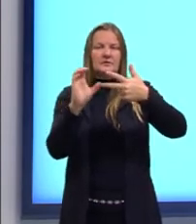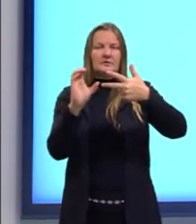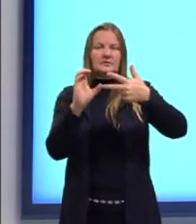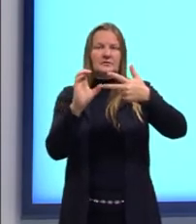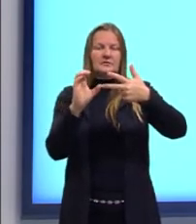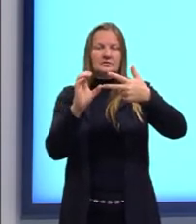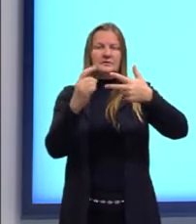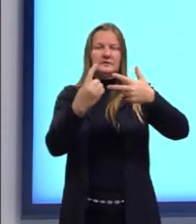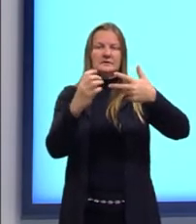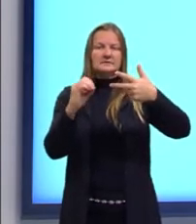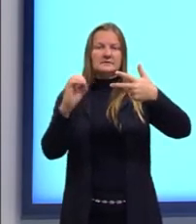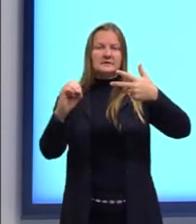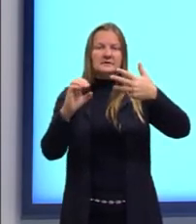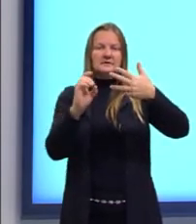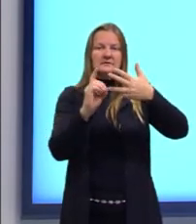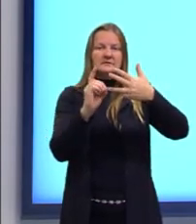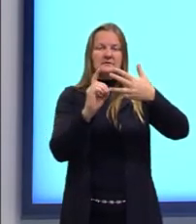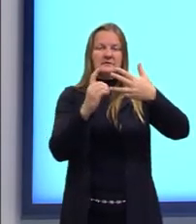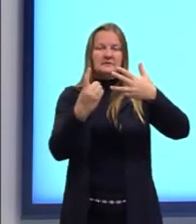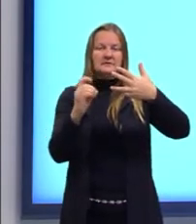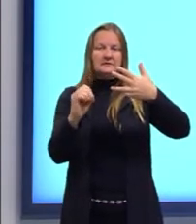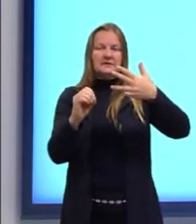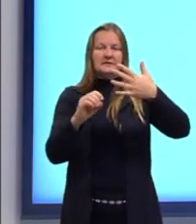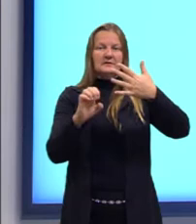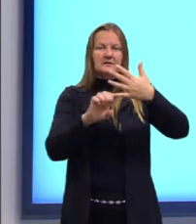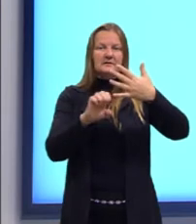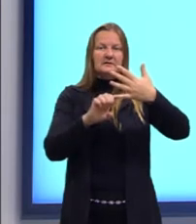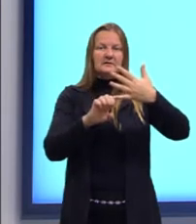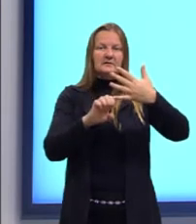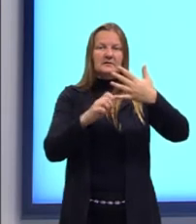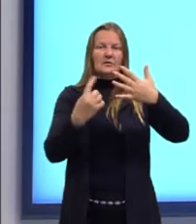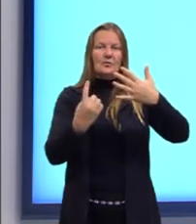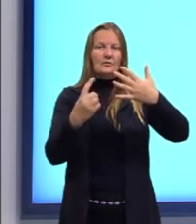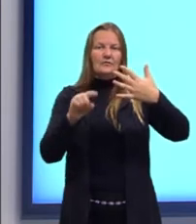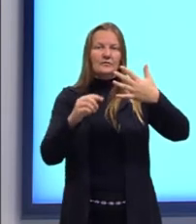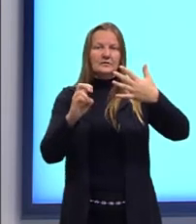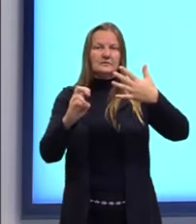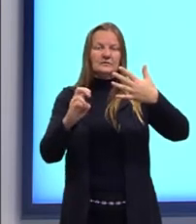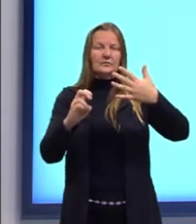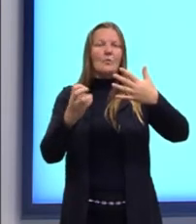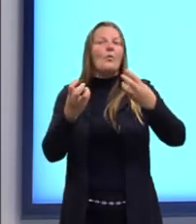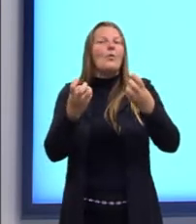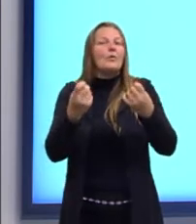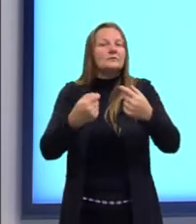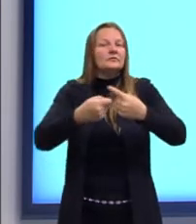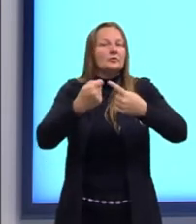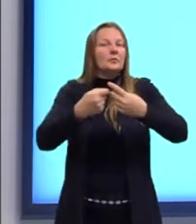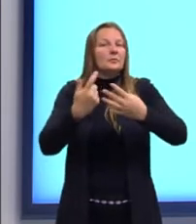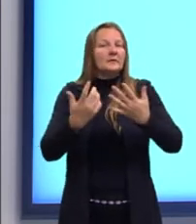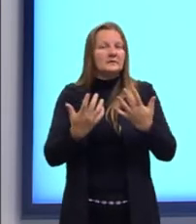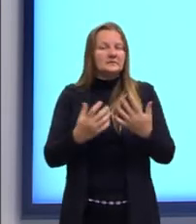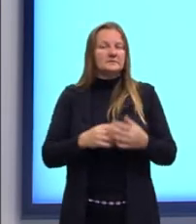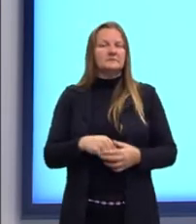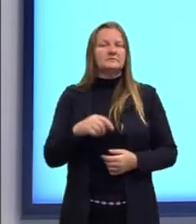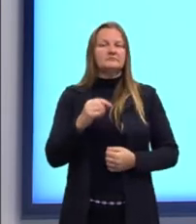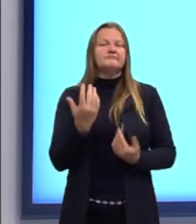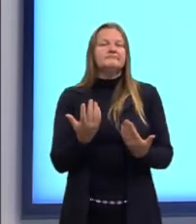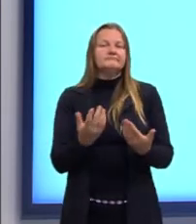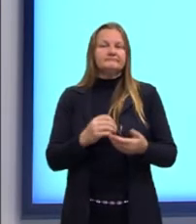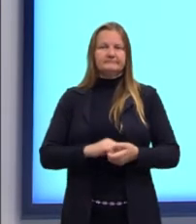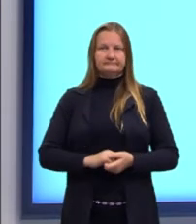C, 100, letra D, 10 e letra E, 1,5. Todos então dados em meses.